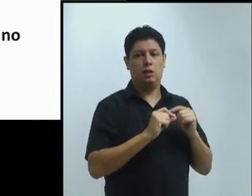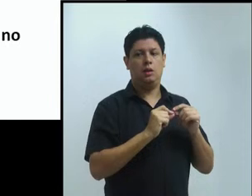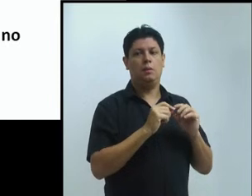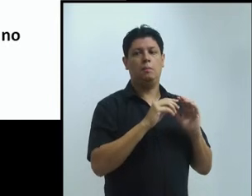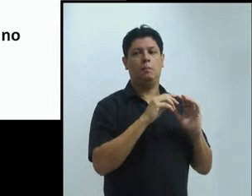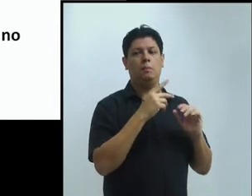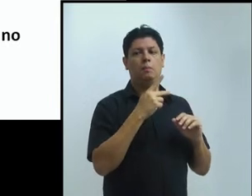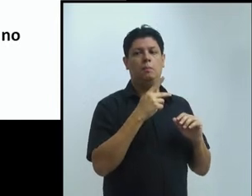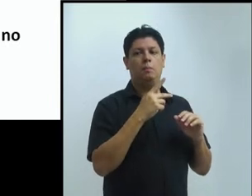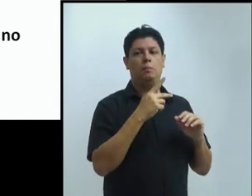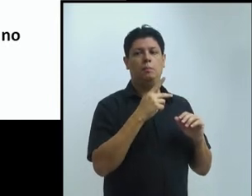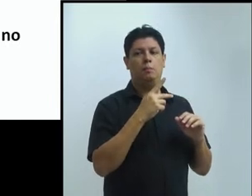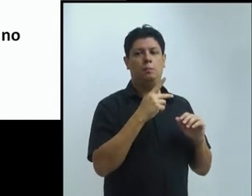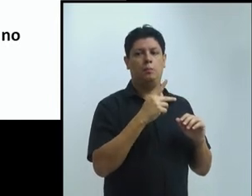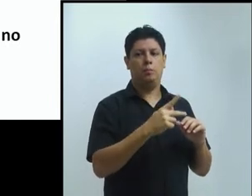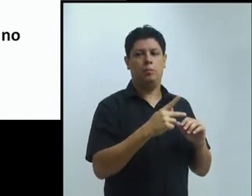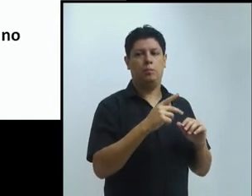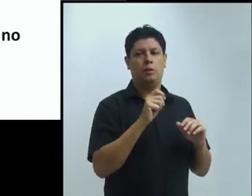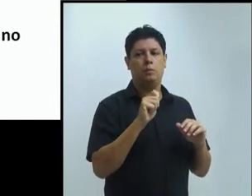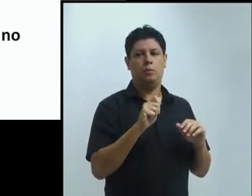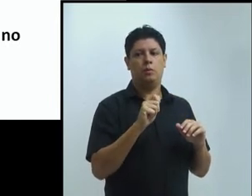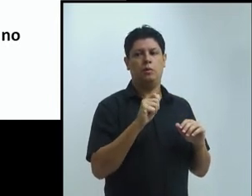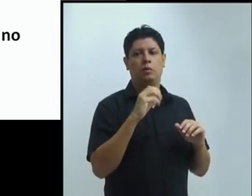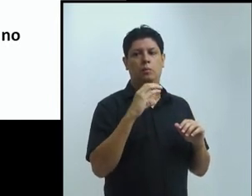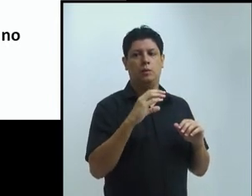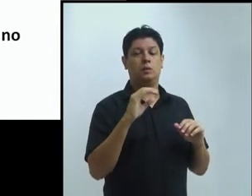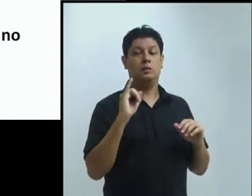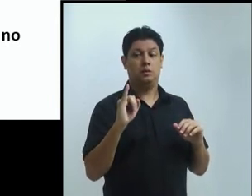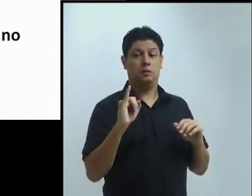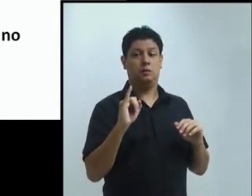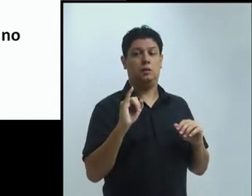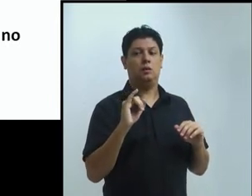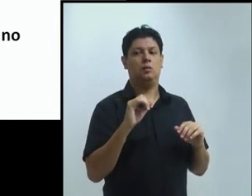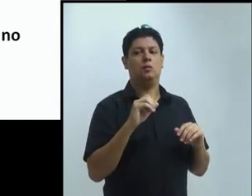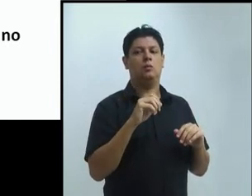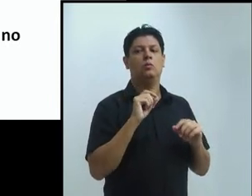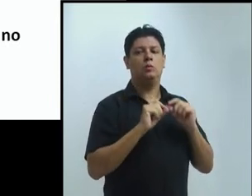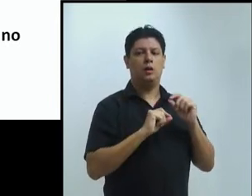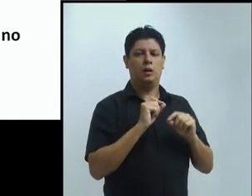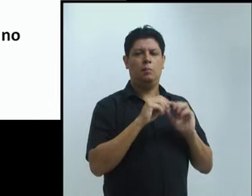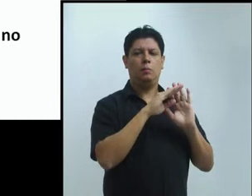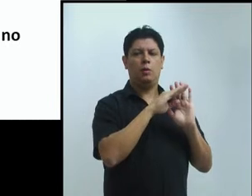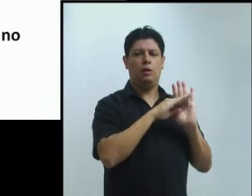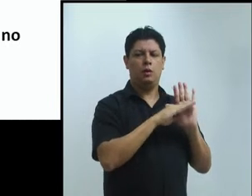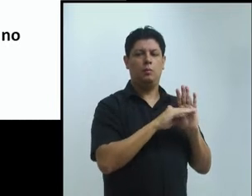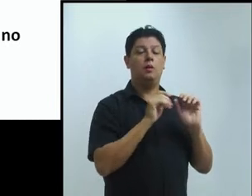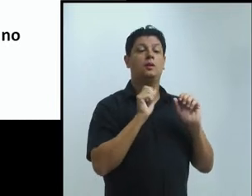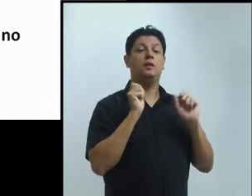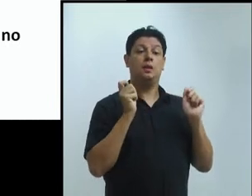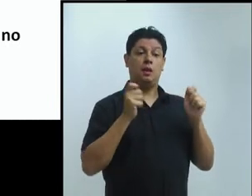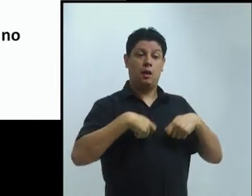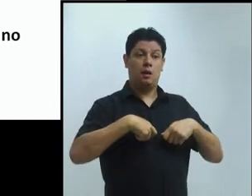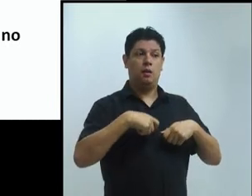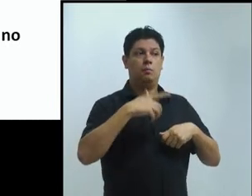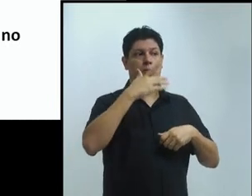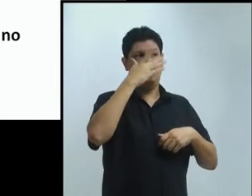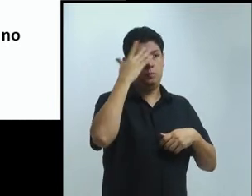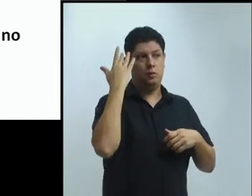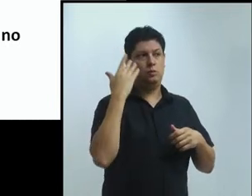visitar grupos de pesquisa no exterior. O segundo é o Programa de Apoio à Publicação